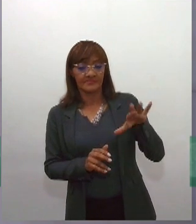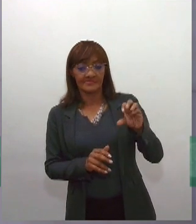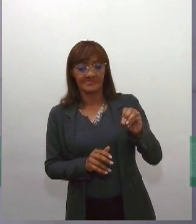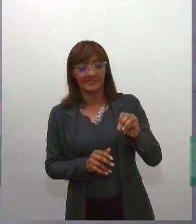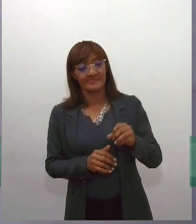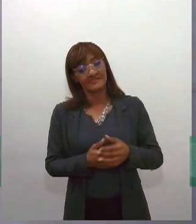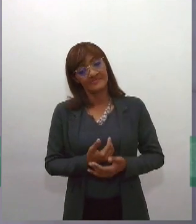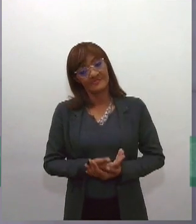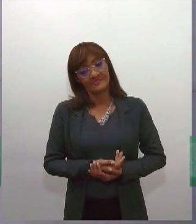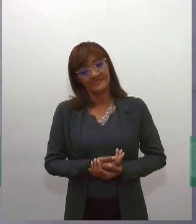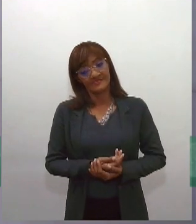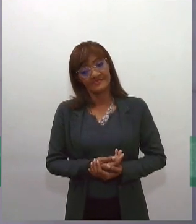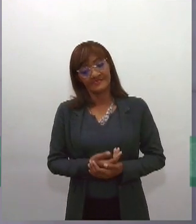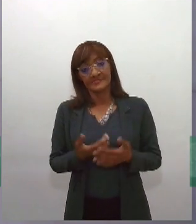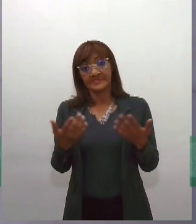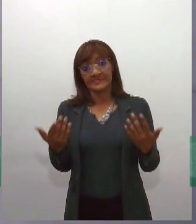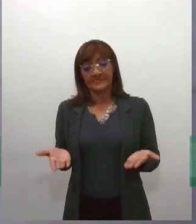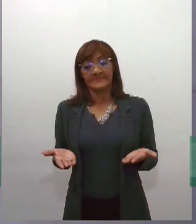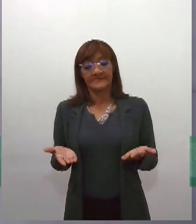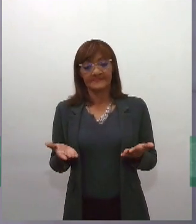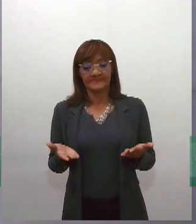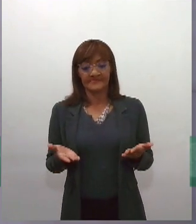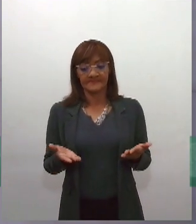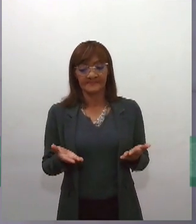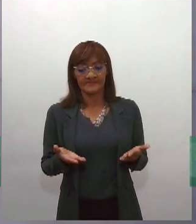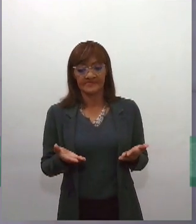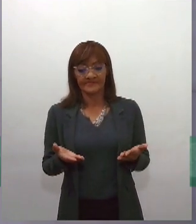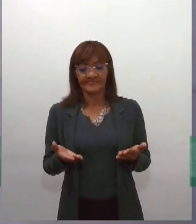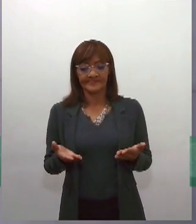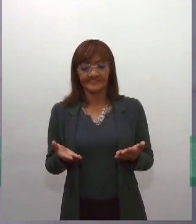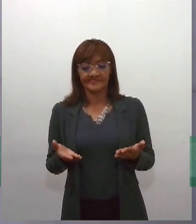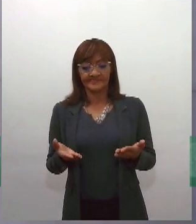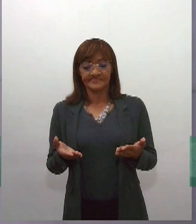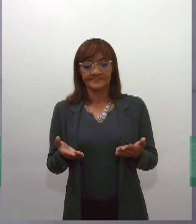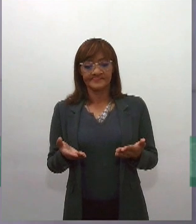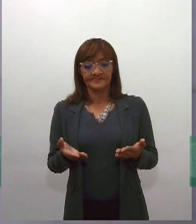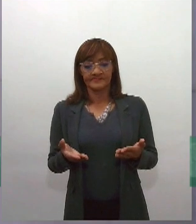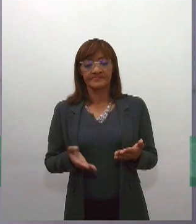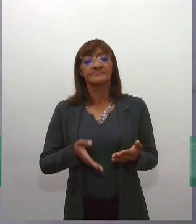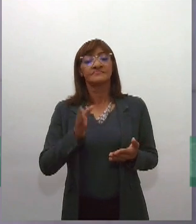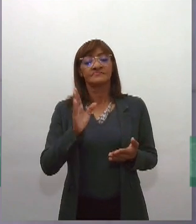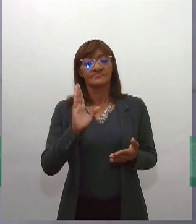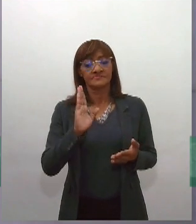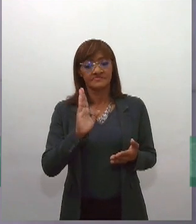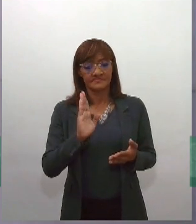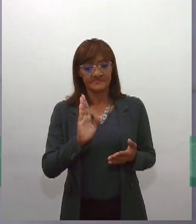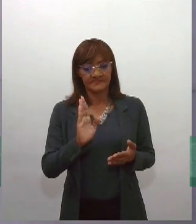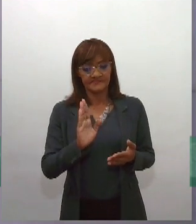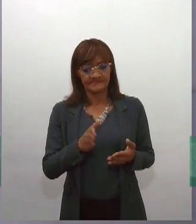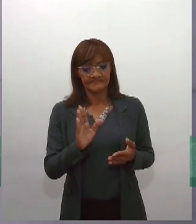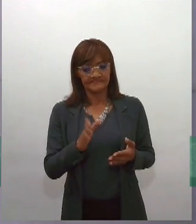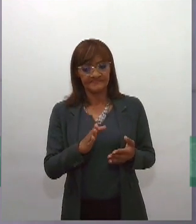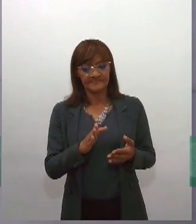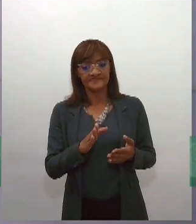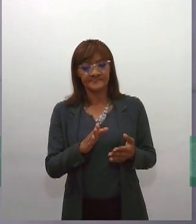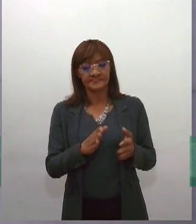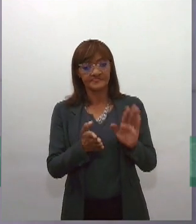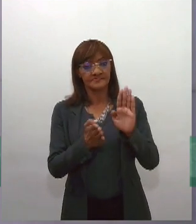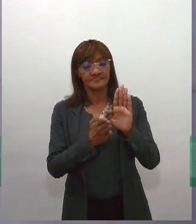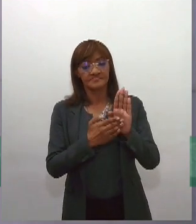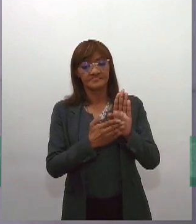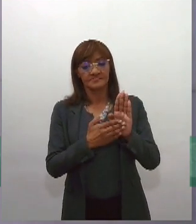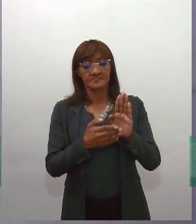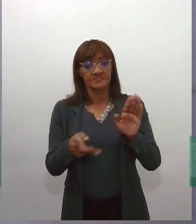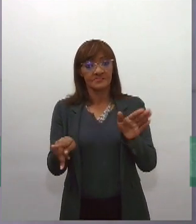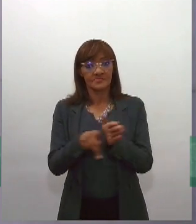Então, sobre a tramitação, é que ela foi proposta pelo Senado, é uma proposta que vem do Senado,